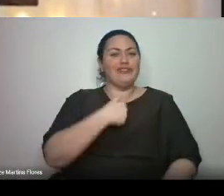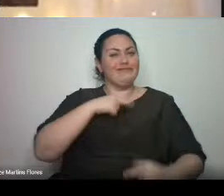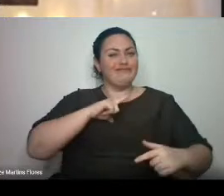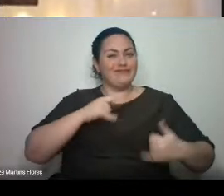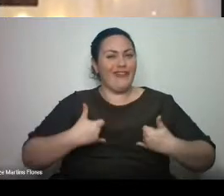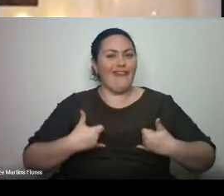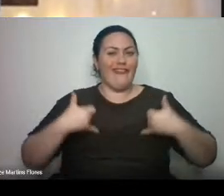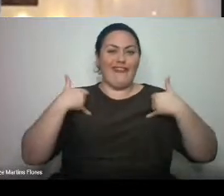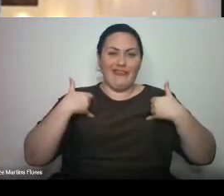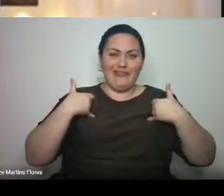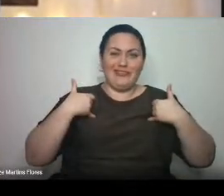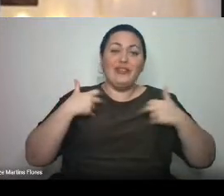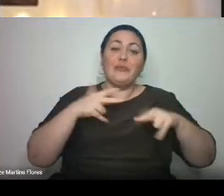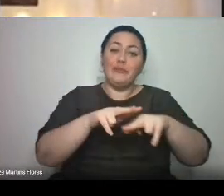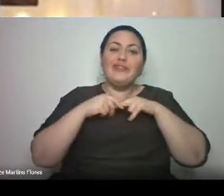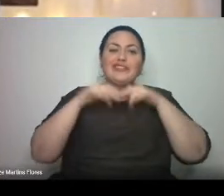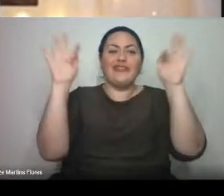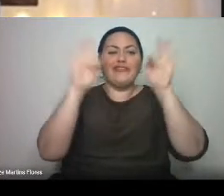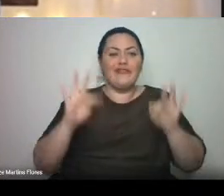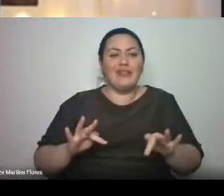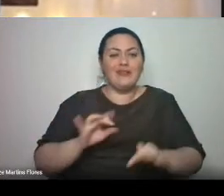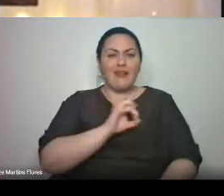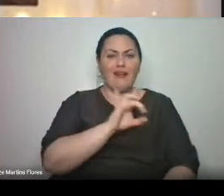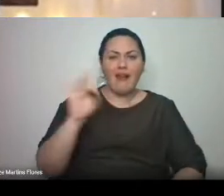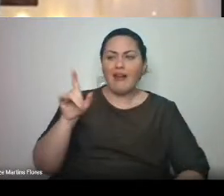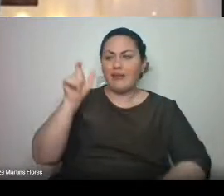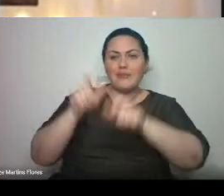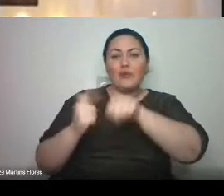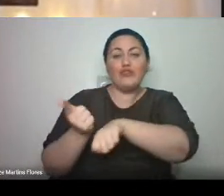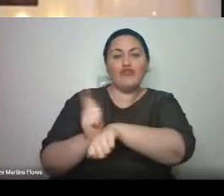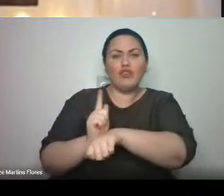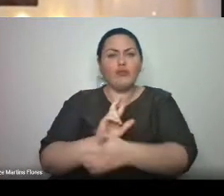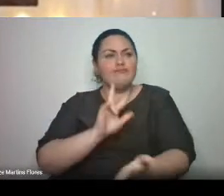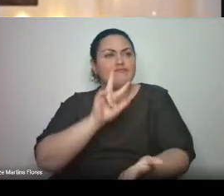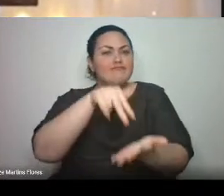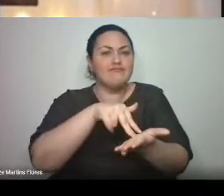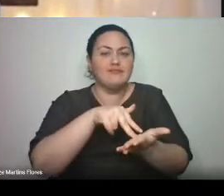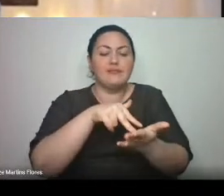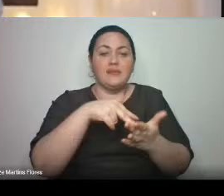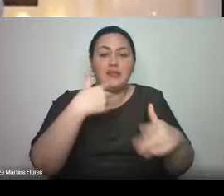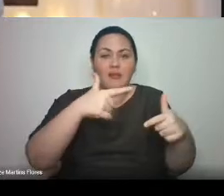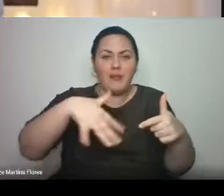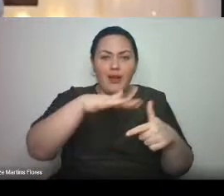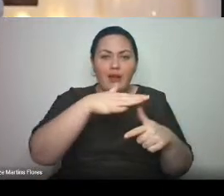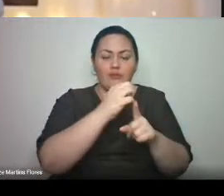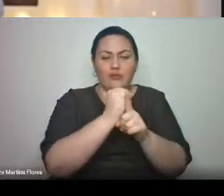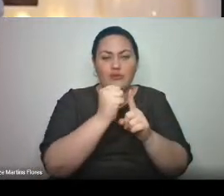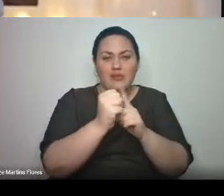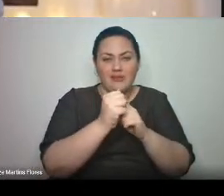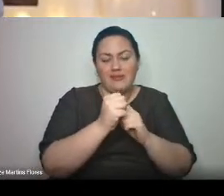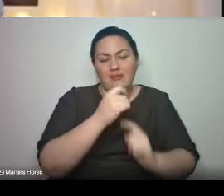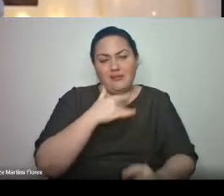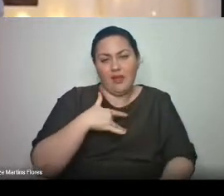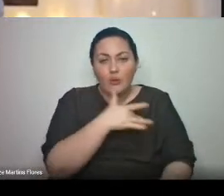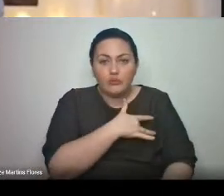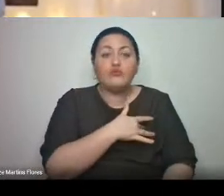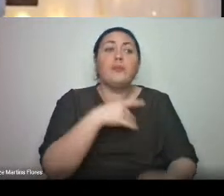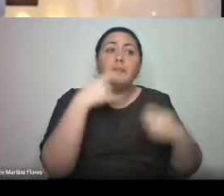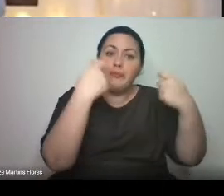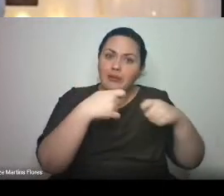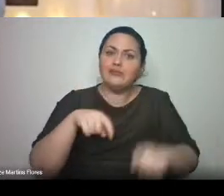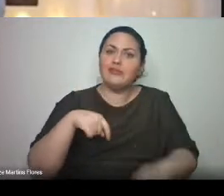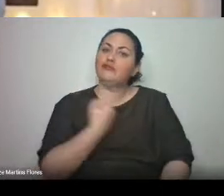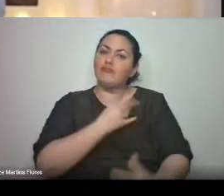saúde competentes, frente ao serviço de saúde, que, sem dúvidas, precisam muito de nós. Não posso deixar de prestigiar também